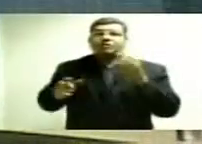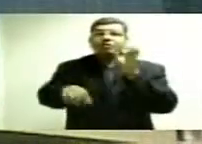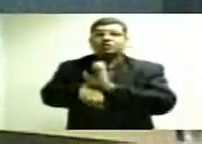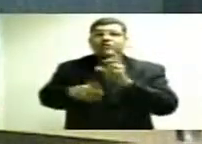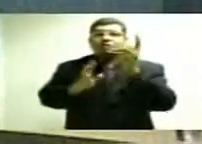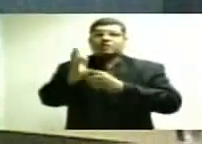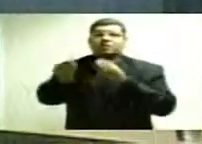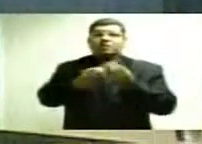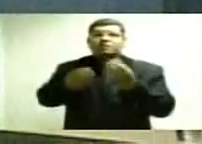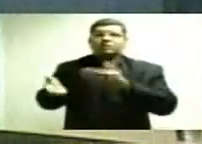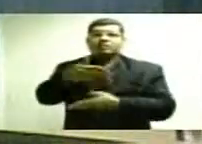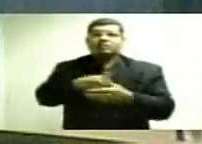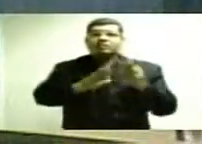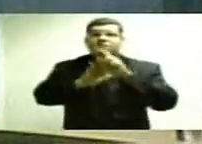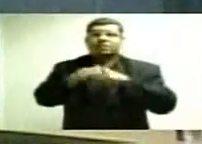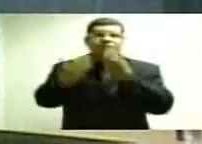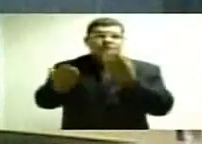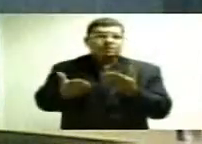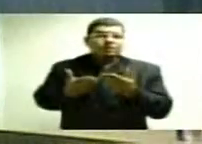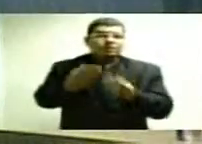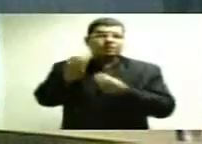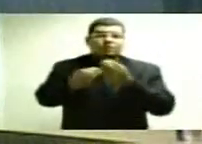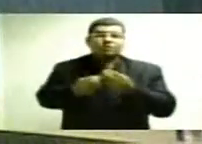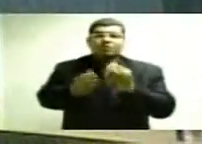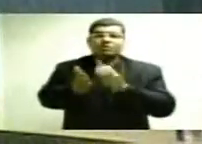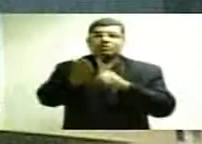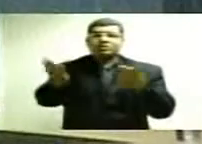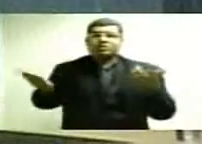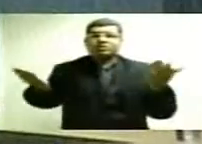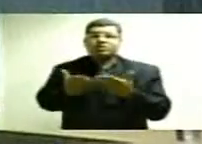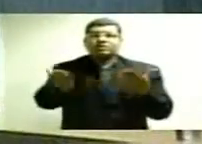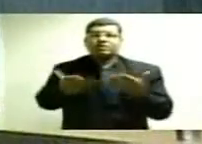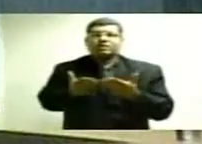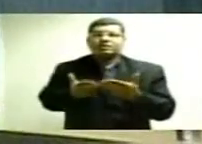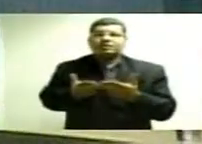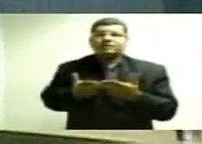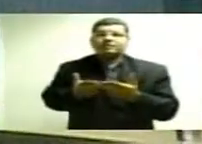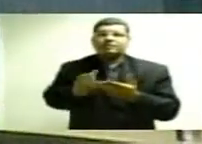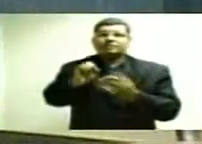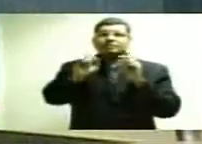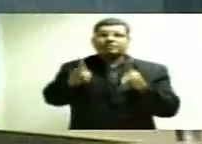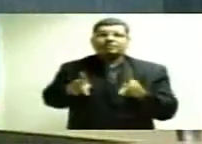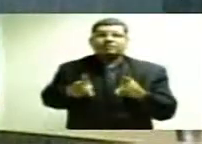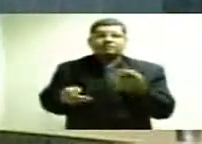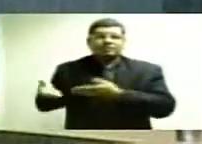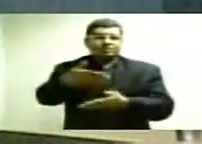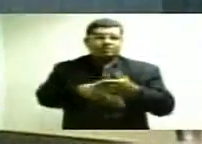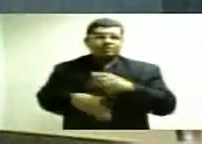colocar em risco a sua folha de pensionistas e aposentados para tentar